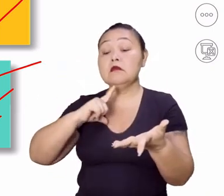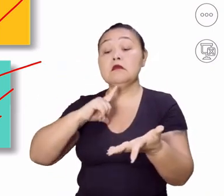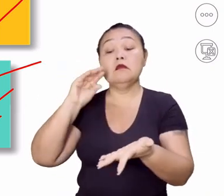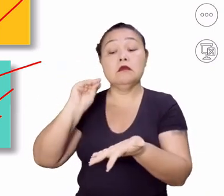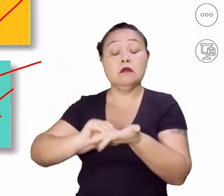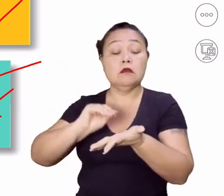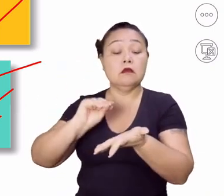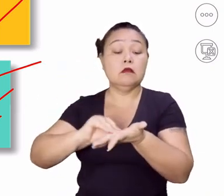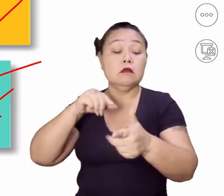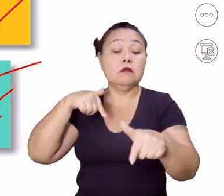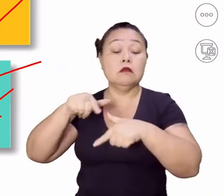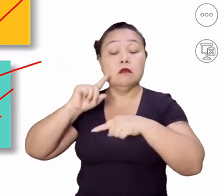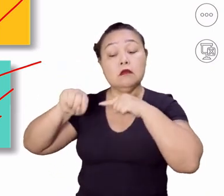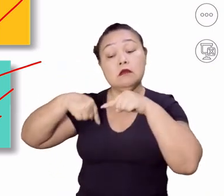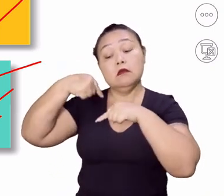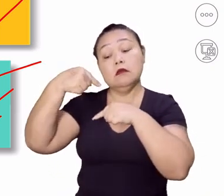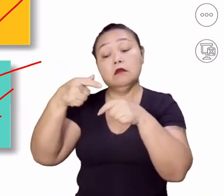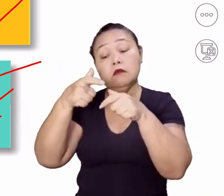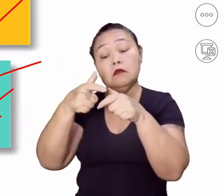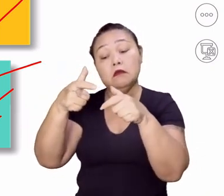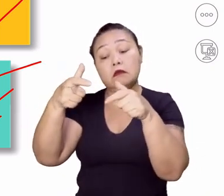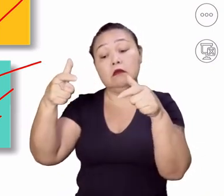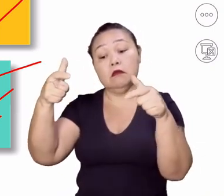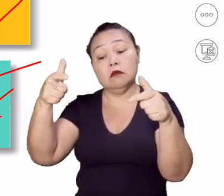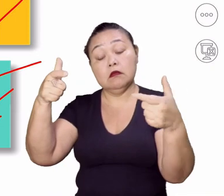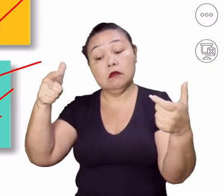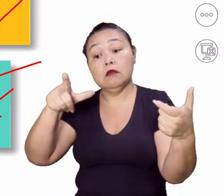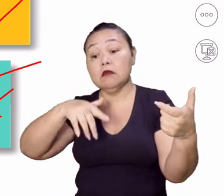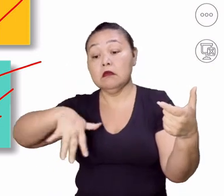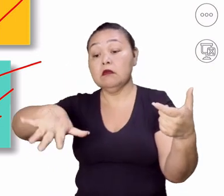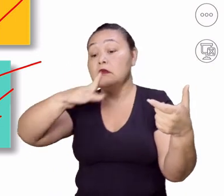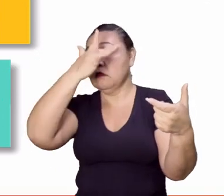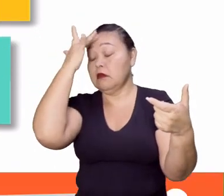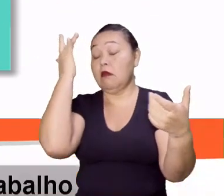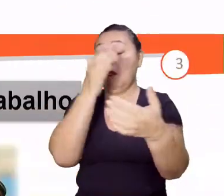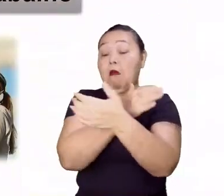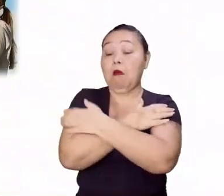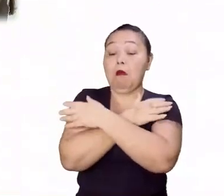há quando se tem um alto índice de desemprego, ok?